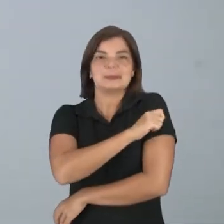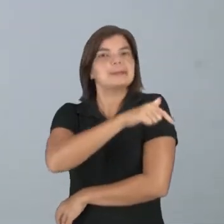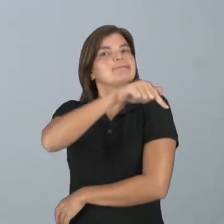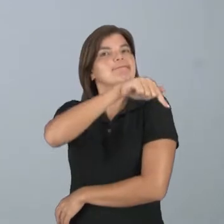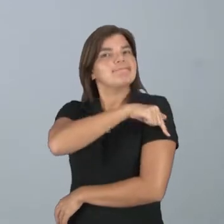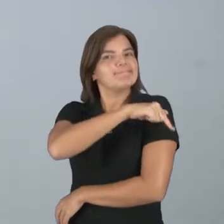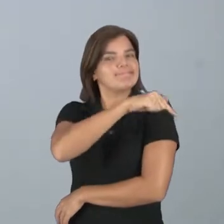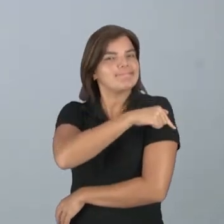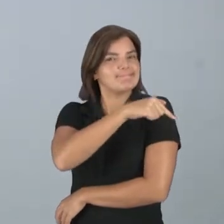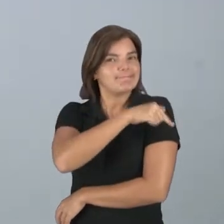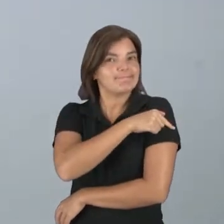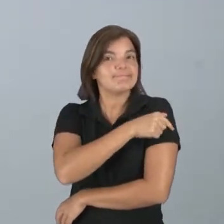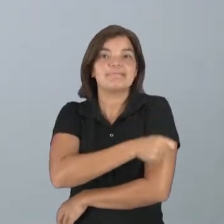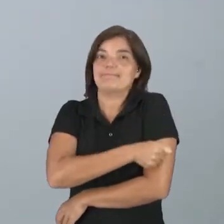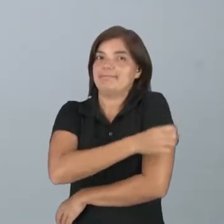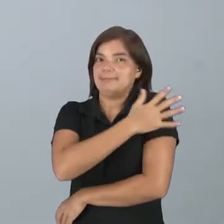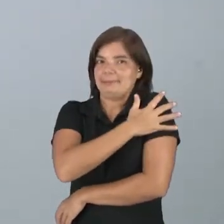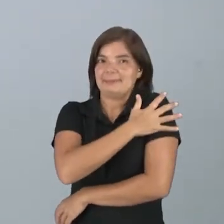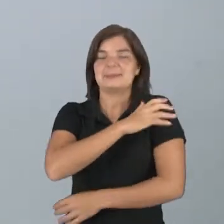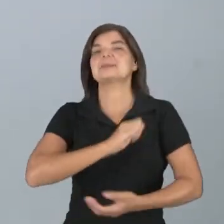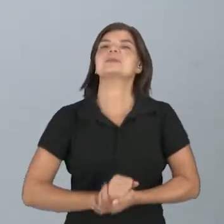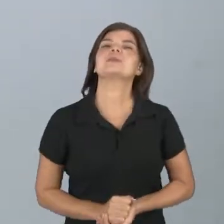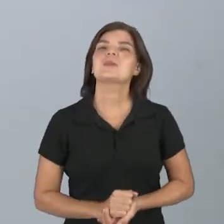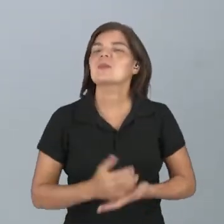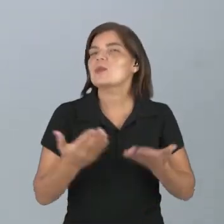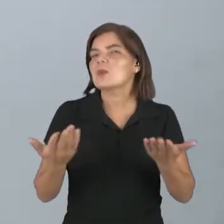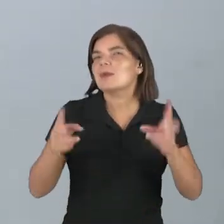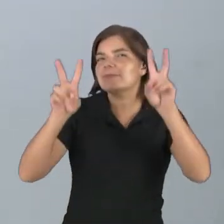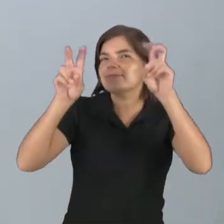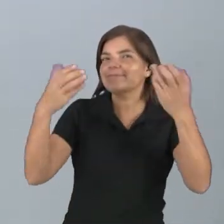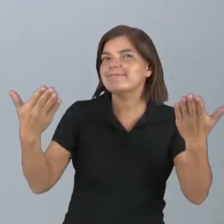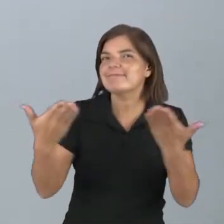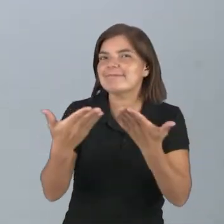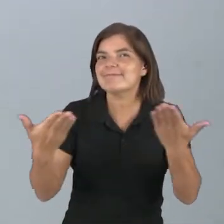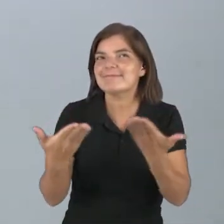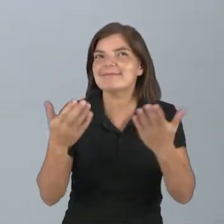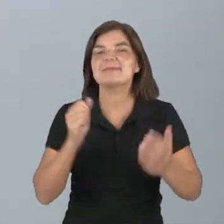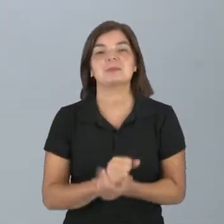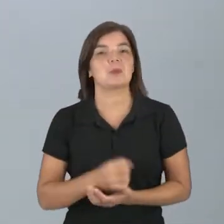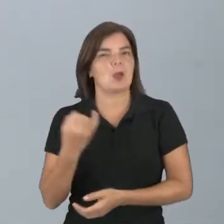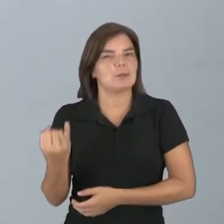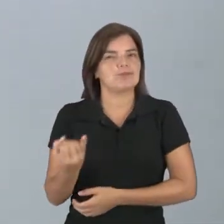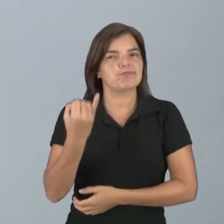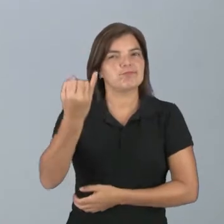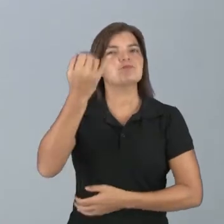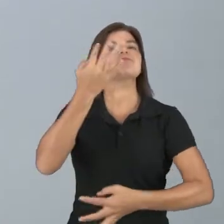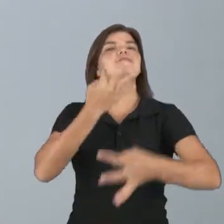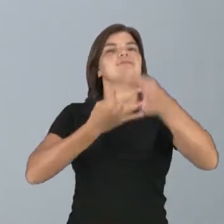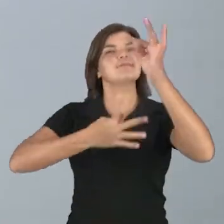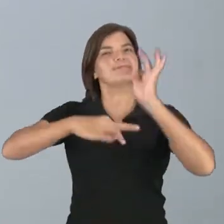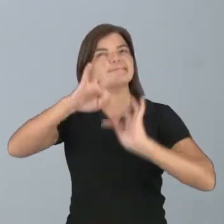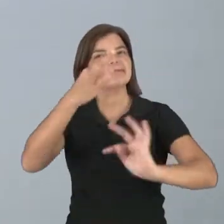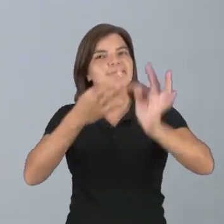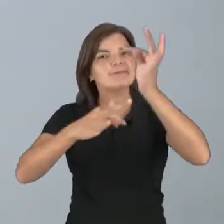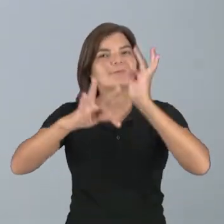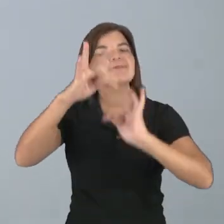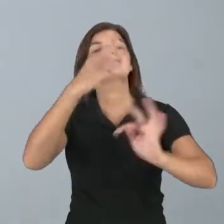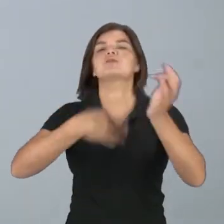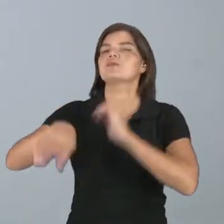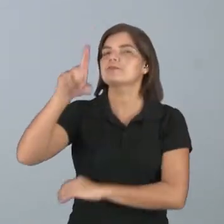sétimo ano do ensino fundamental. E o nosso tema de hoje é a importância das